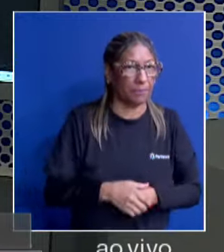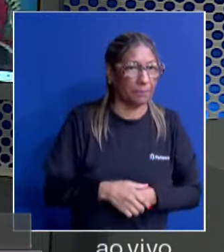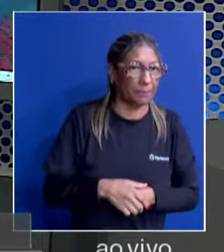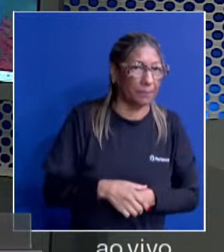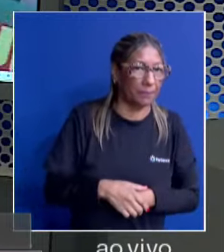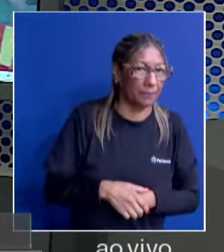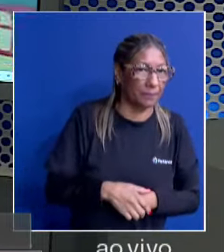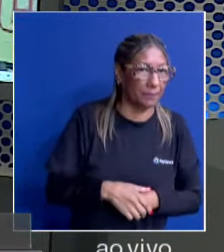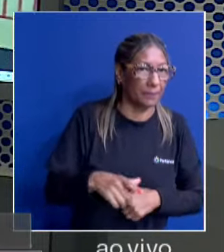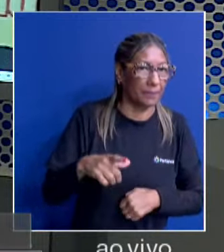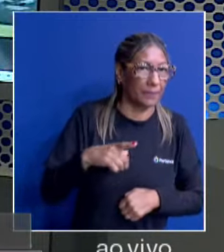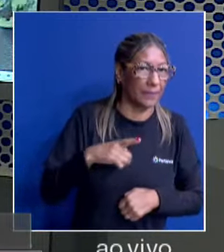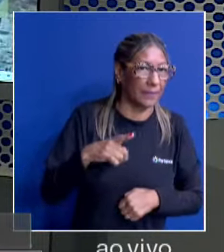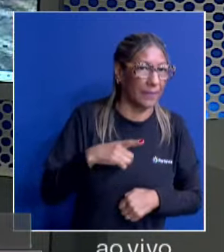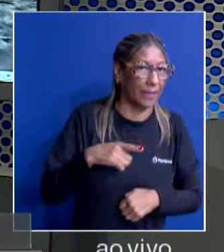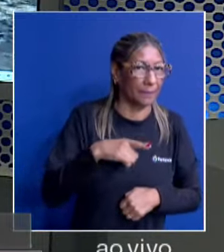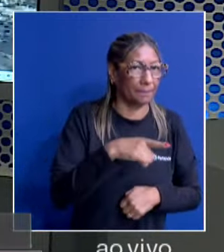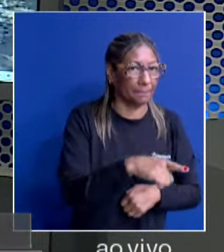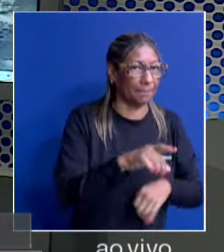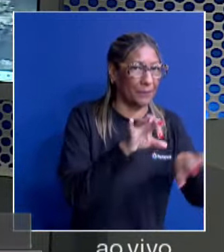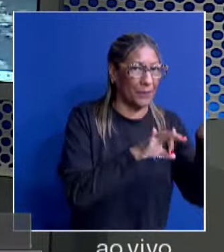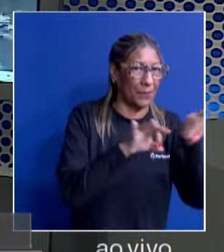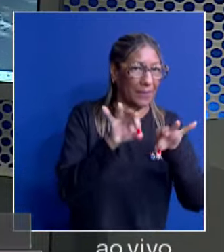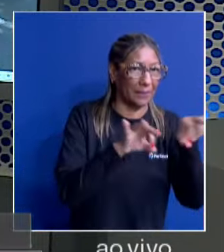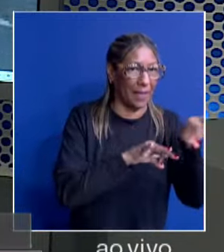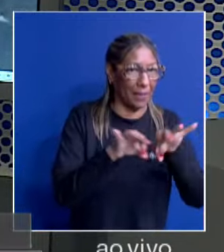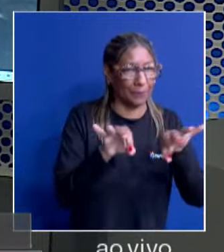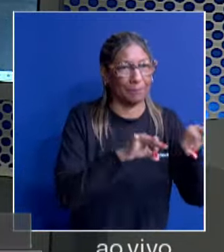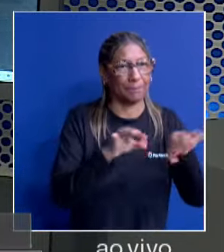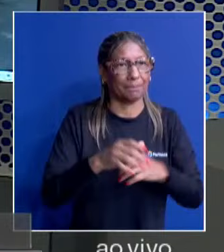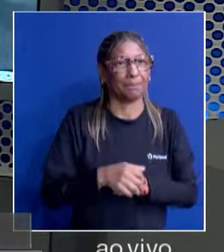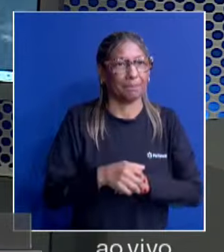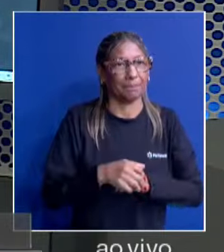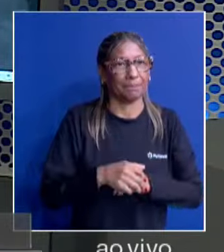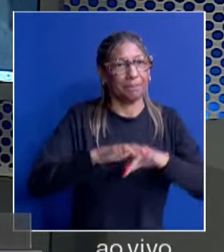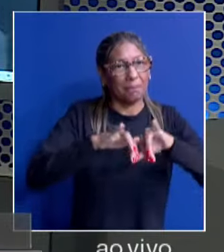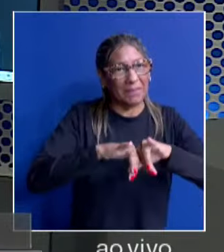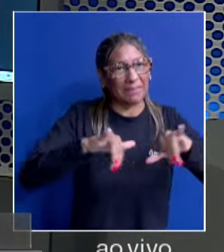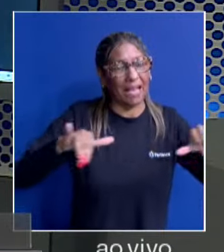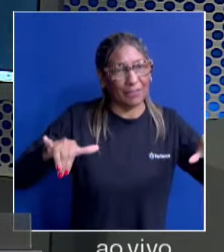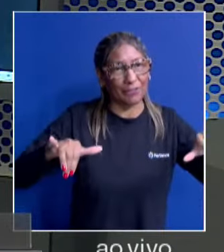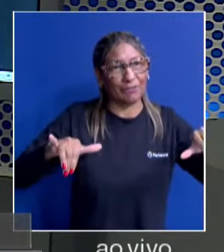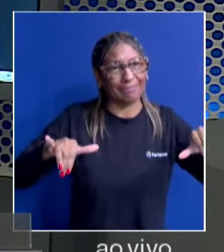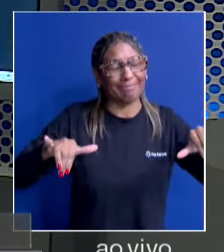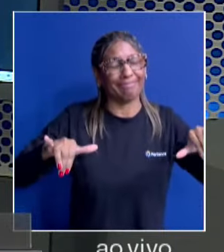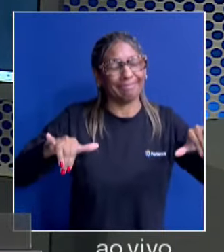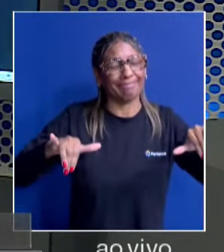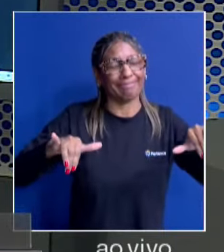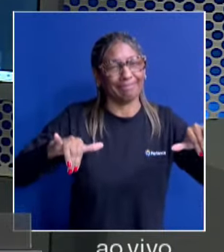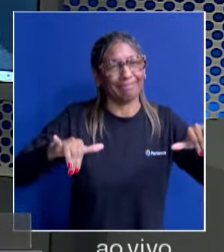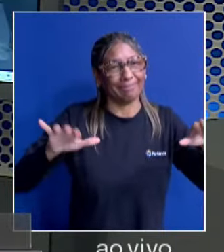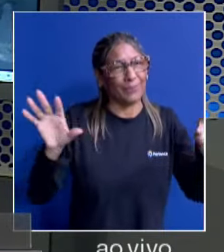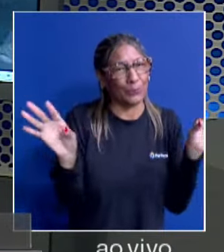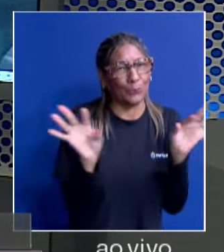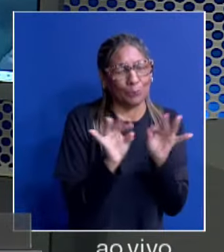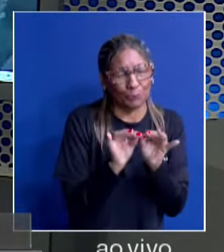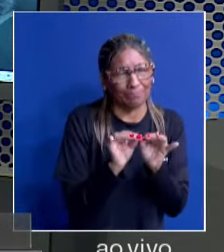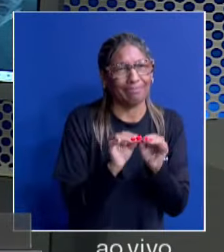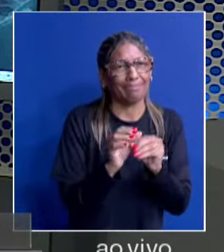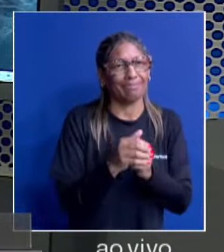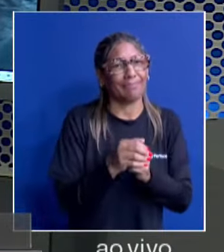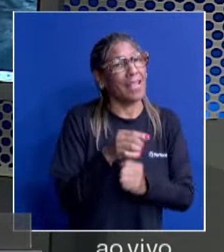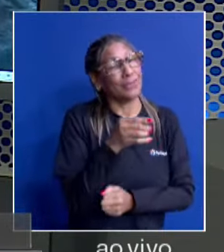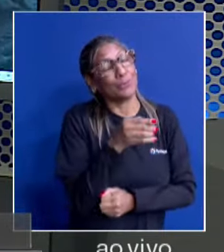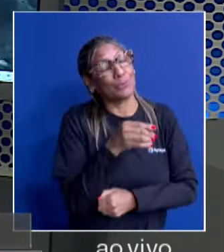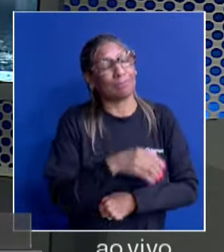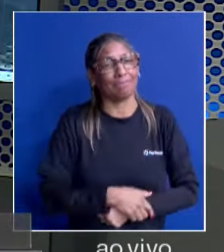uma... Se organizaram aqui com uma mensagem, né? Uma breve mensagem. E é